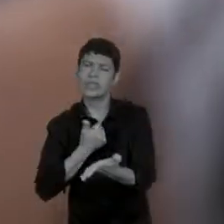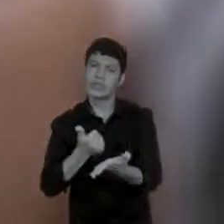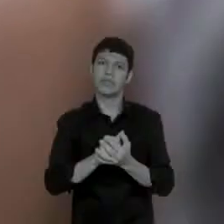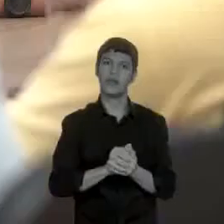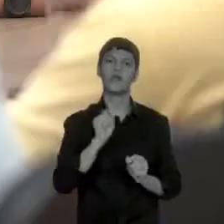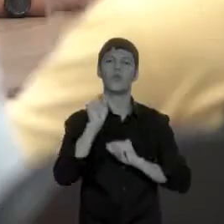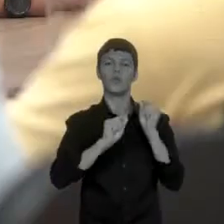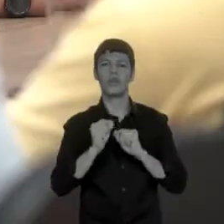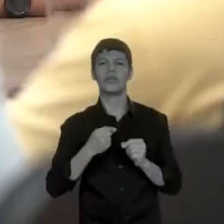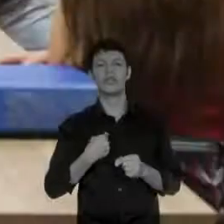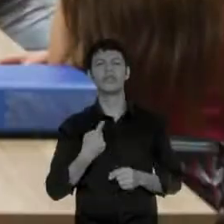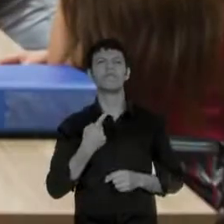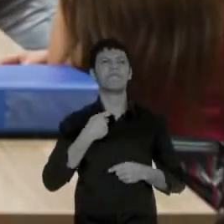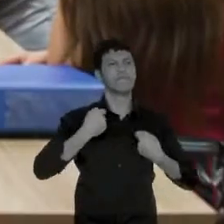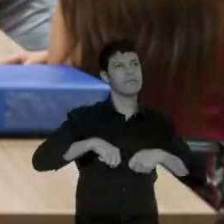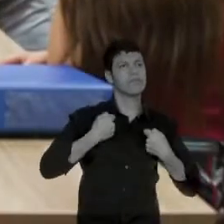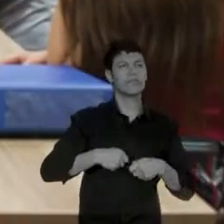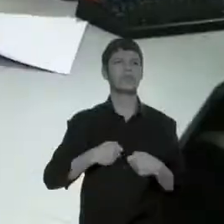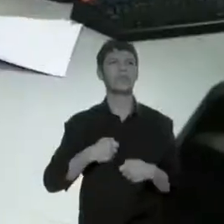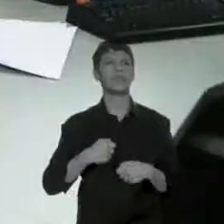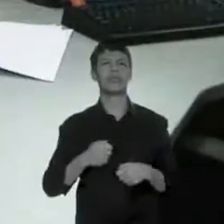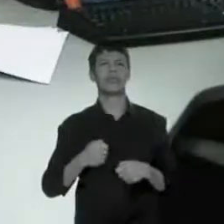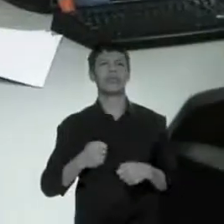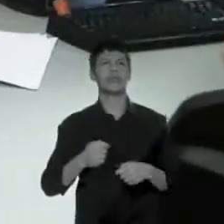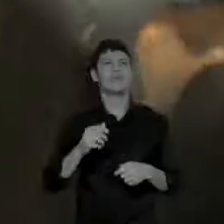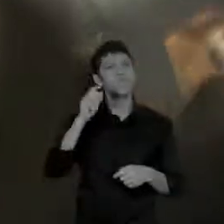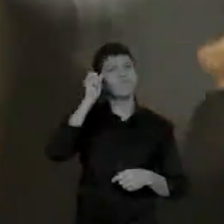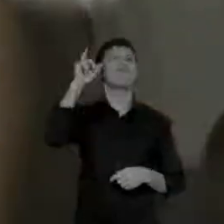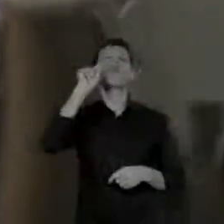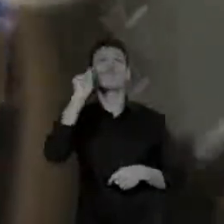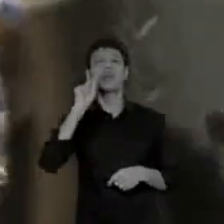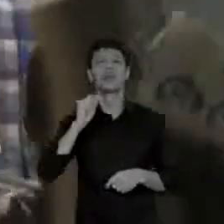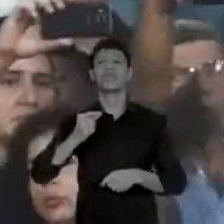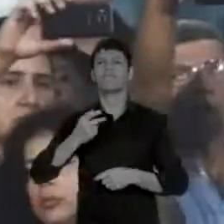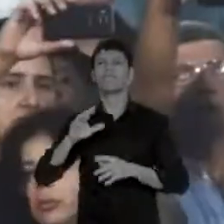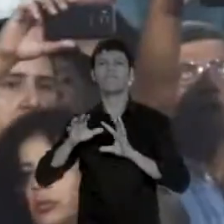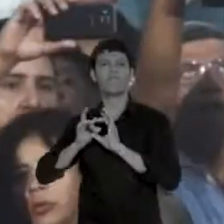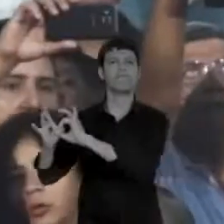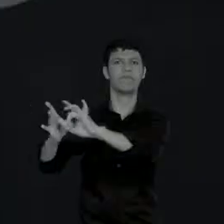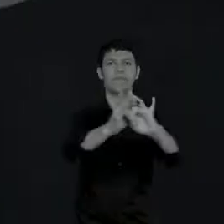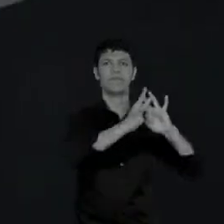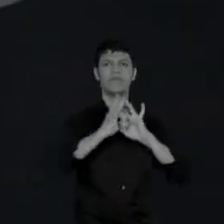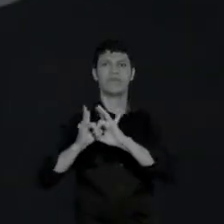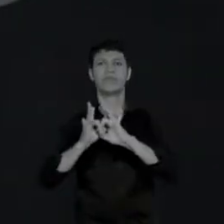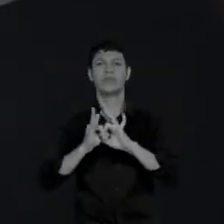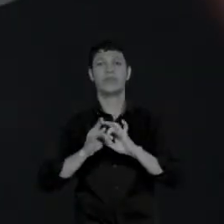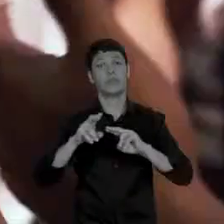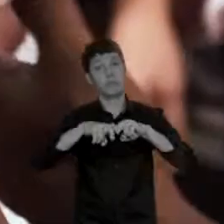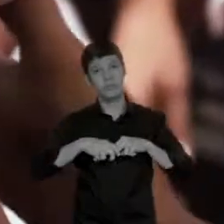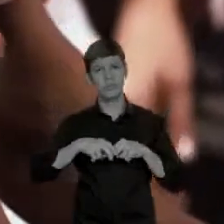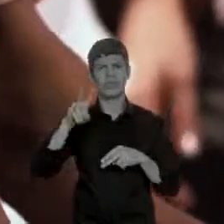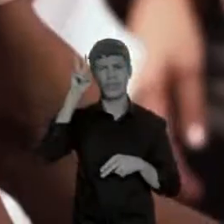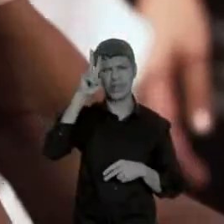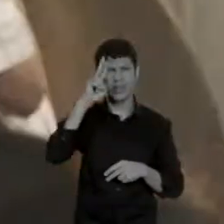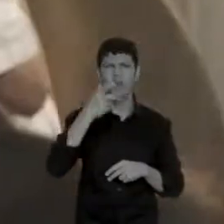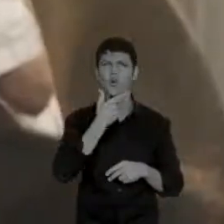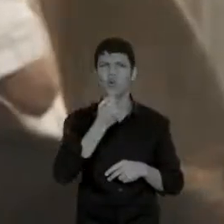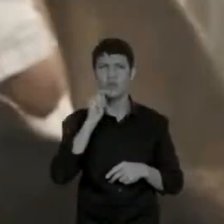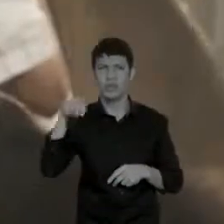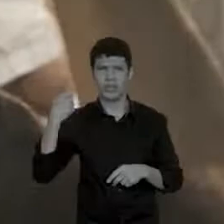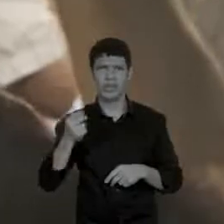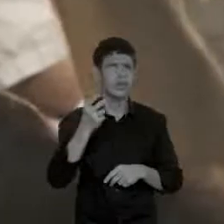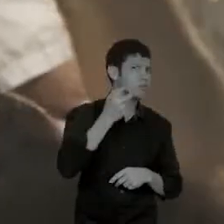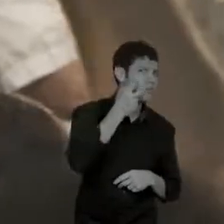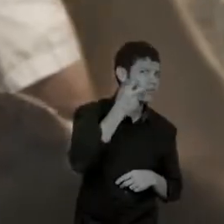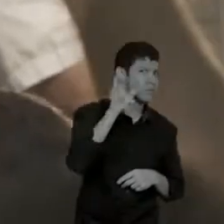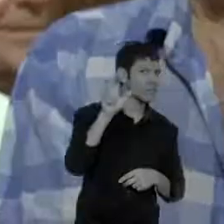que nós possamos ter esta ideia de união. E é por isso que eu me uni ao